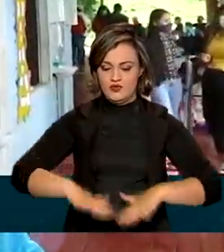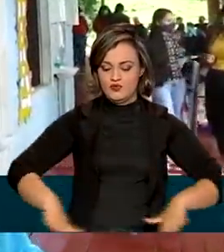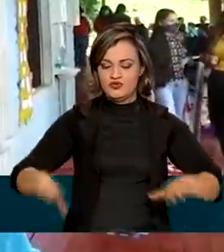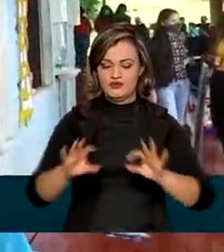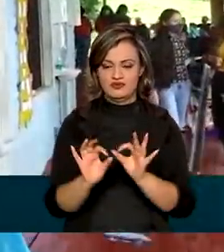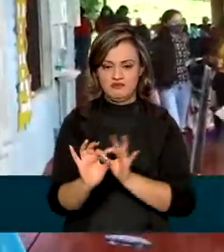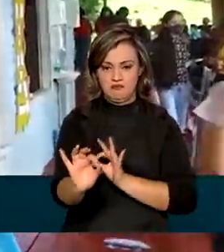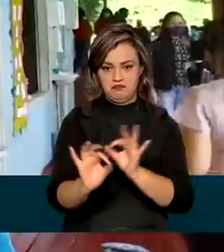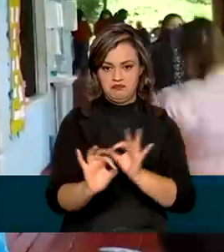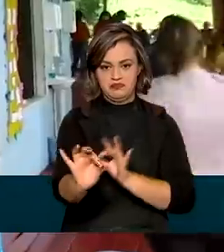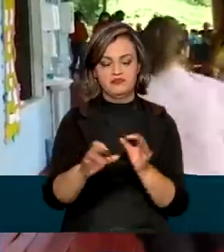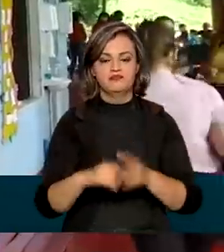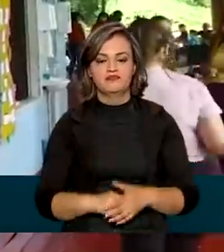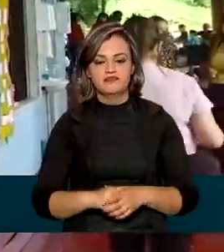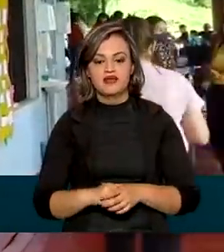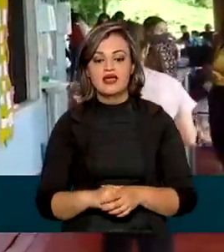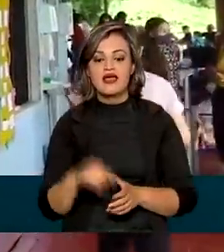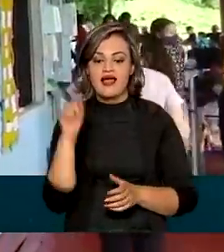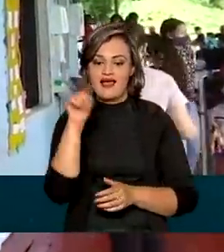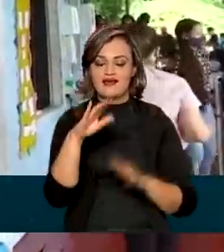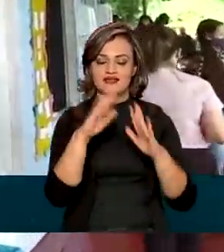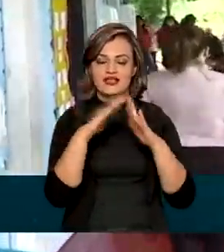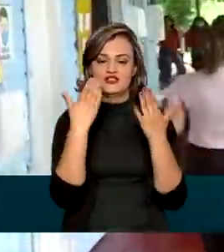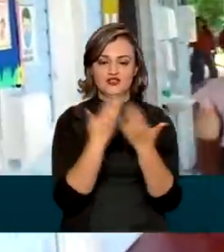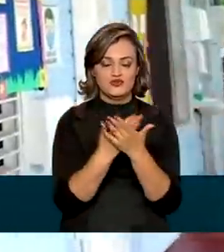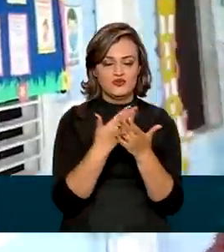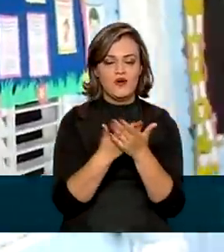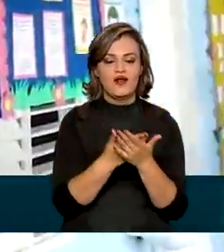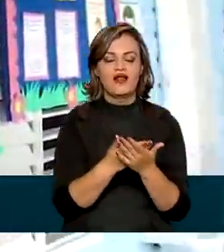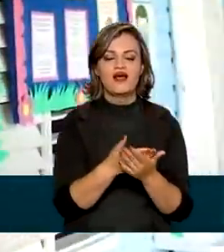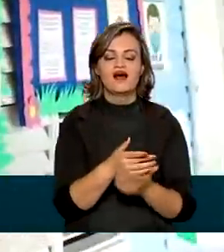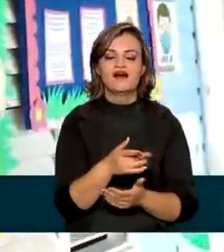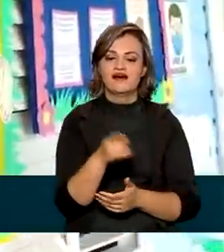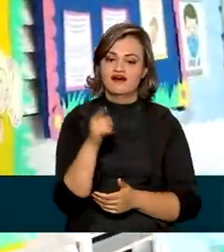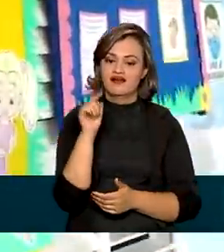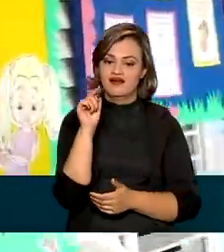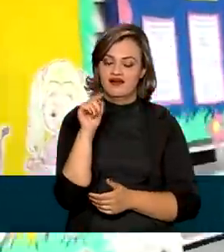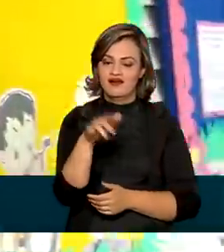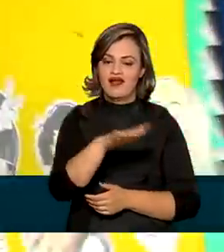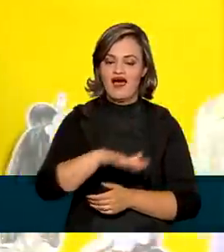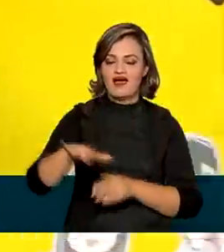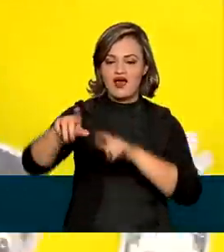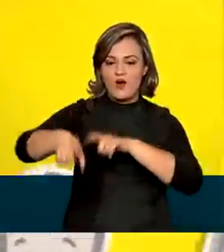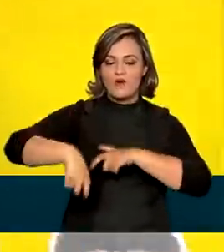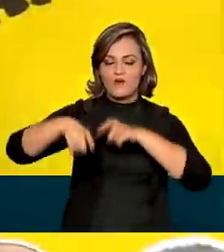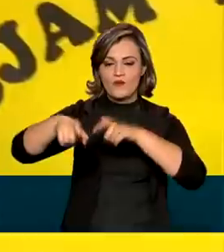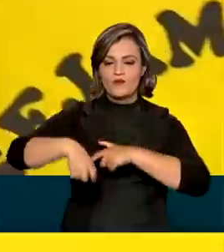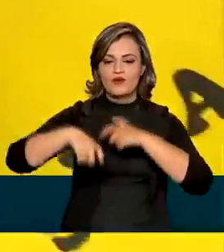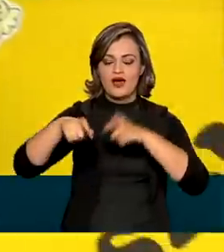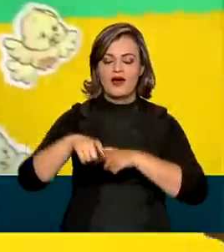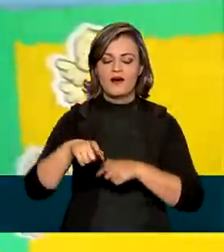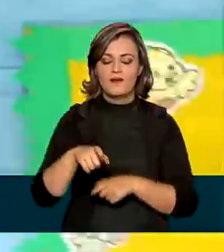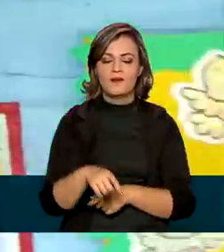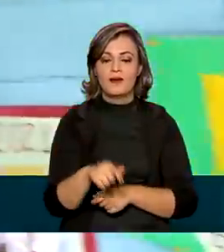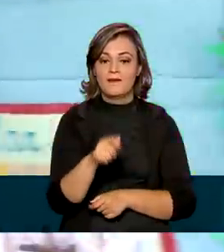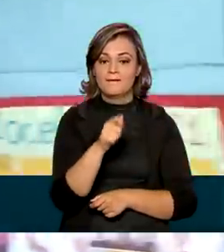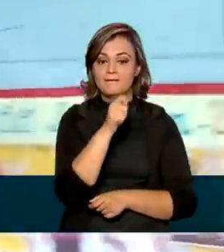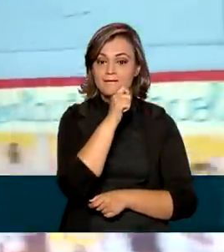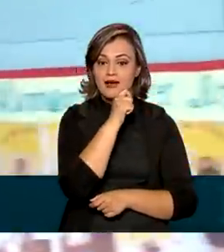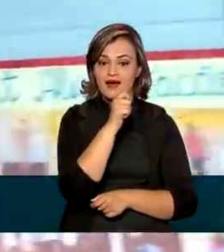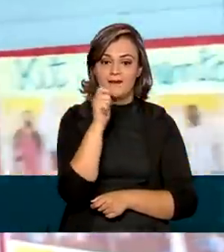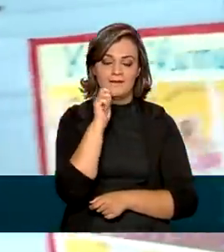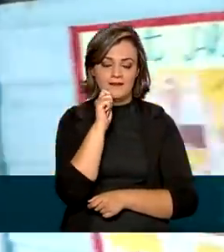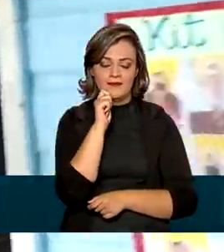distanciamento social. Essa é a escola estadual Cachoeira do Rio Pedreira, na área rural de Macapá, onde estão sendo